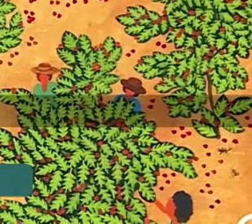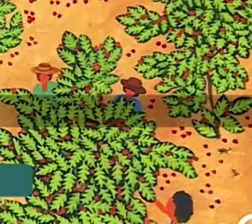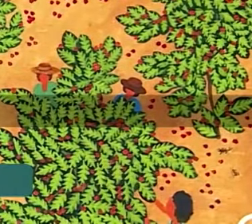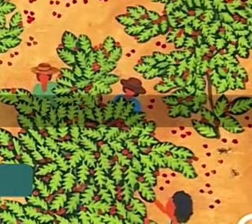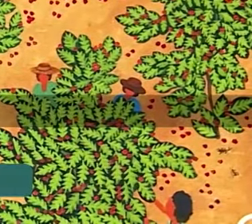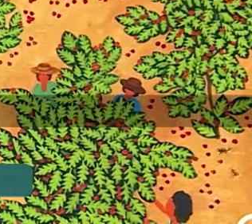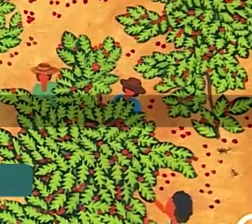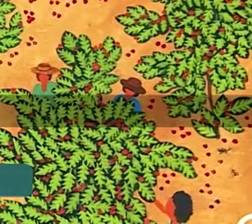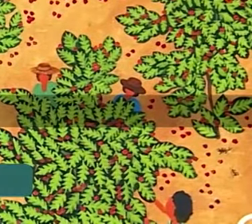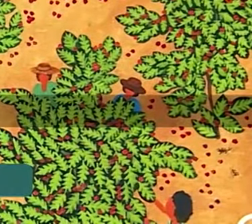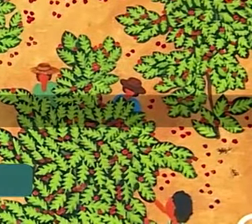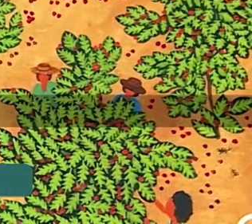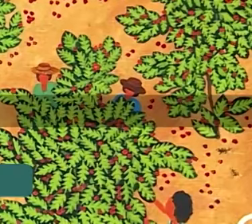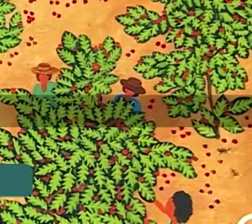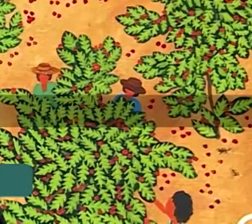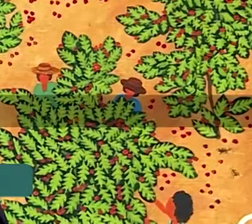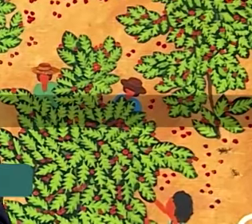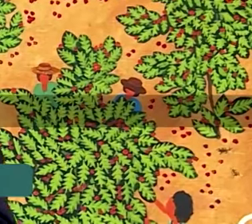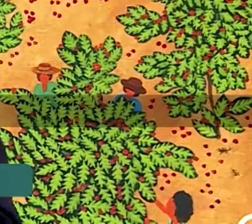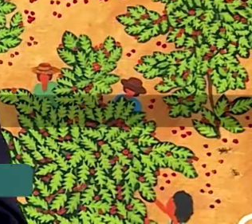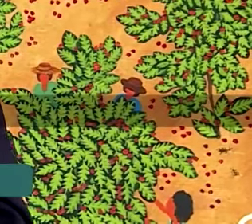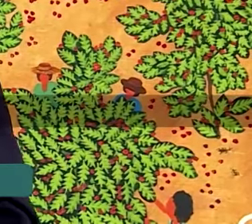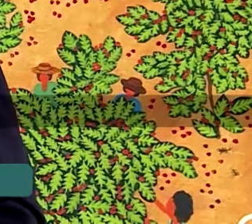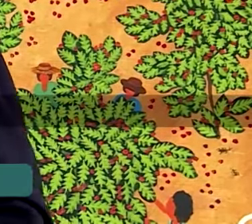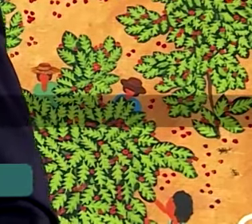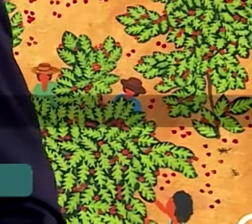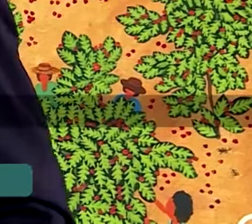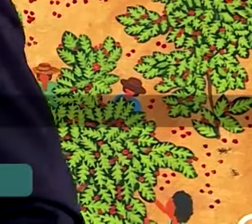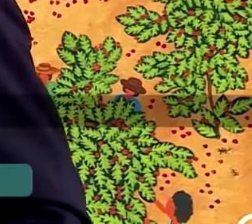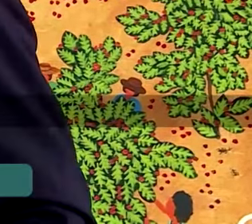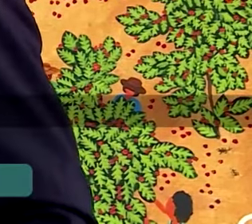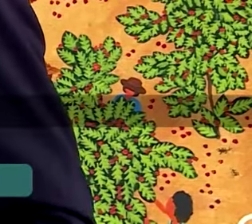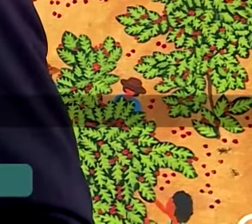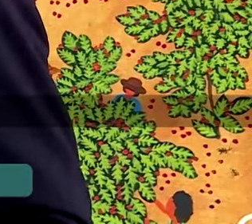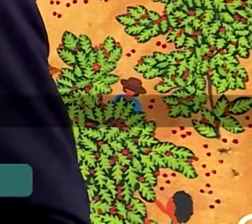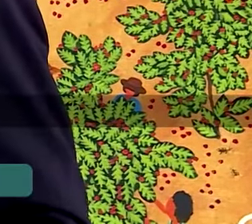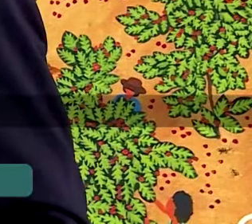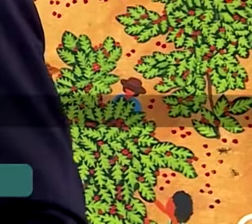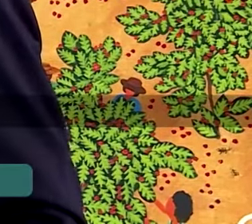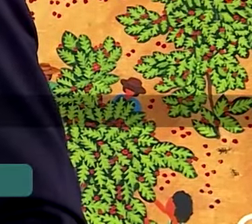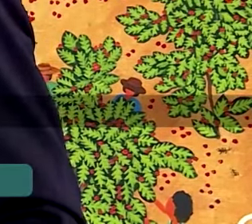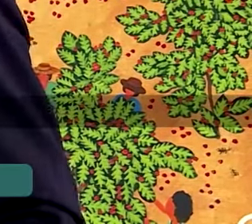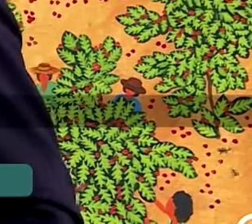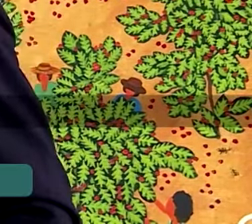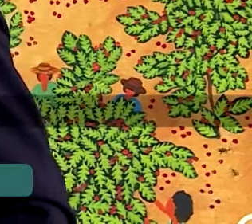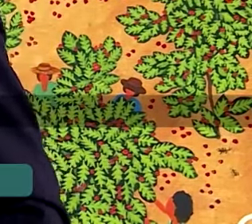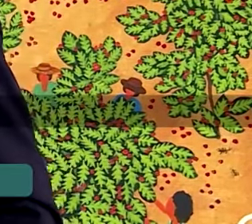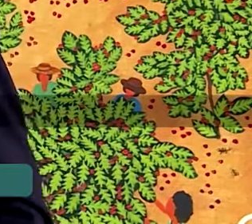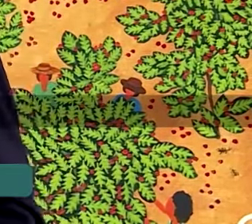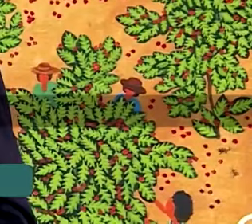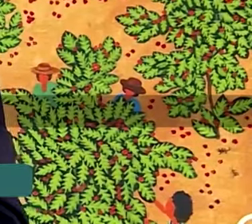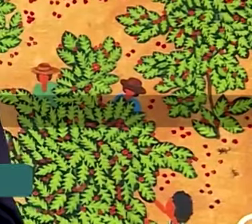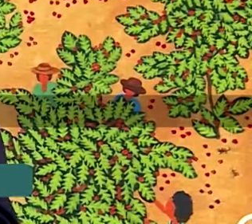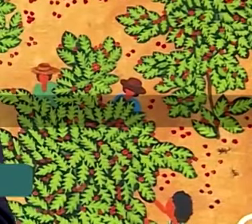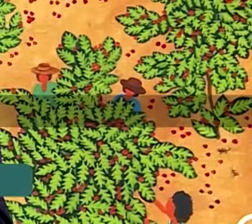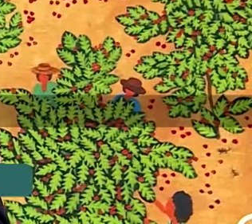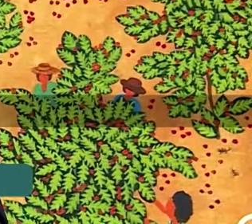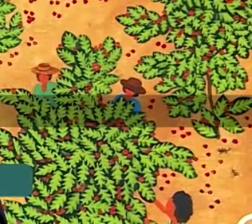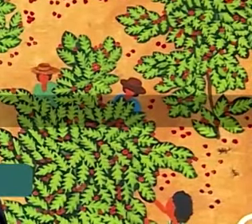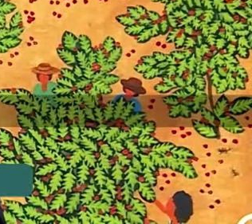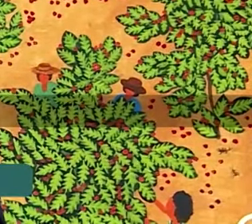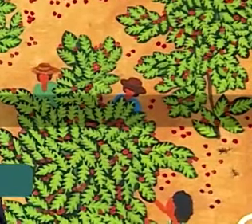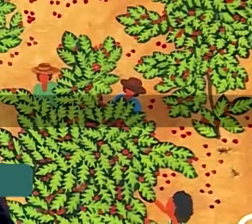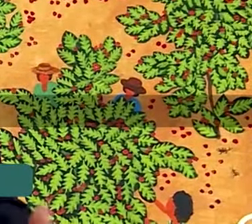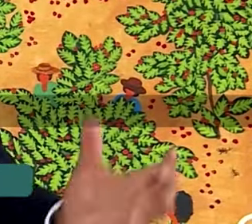seus instituições, as fundações, Foricruz e Botanta, podem